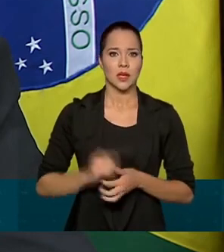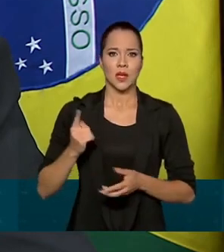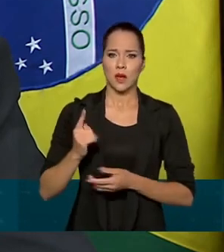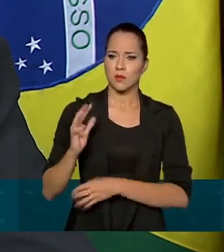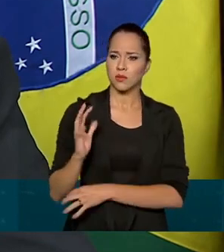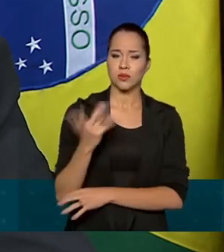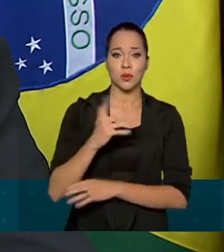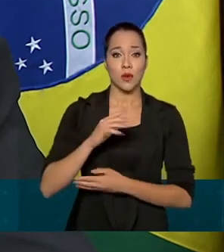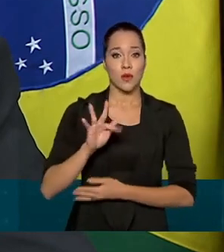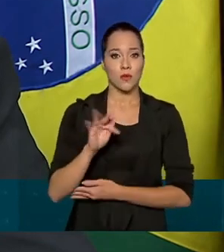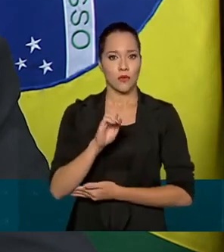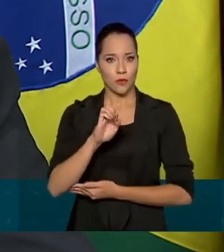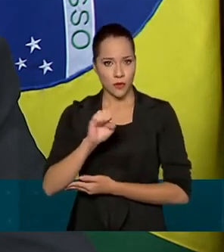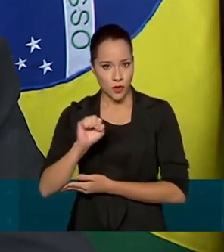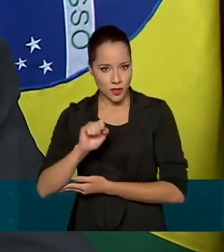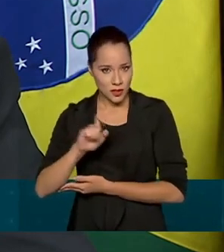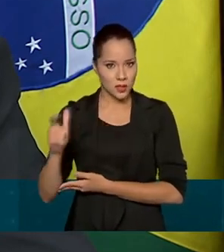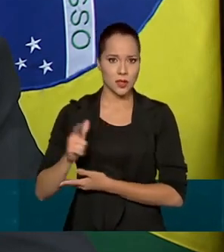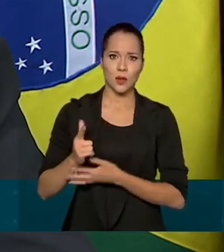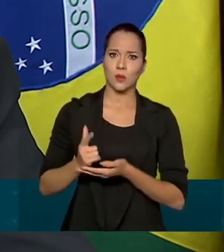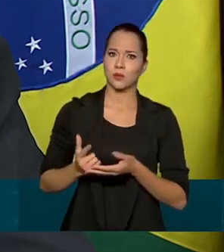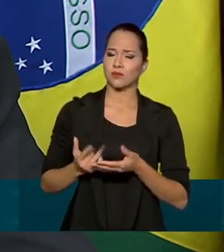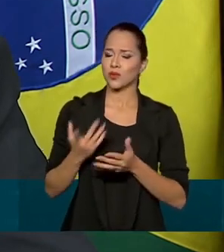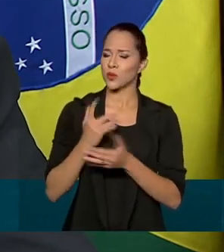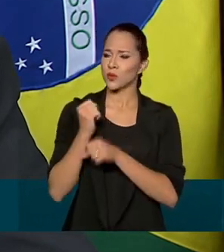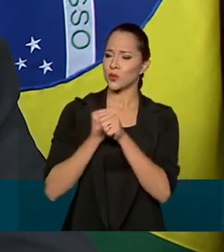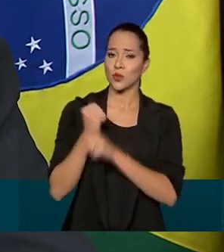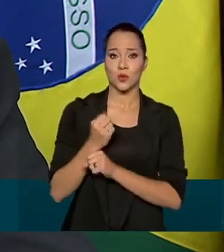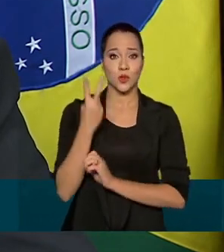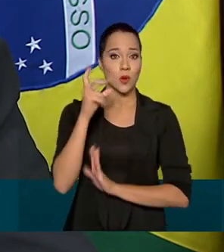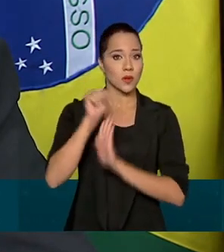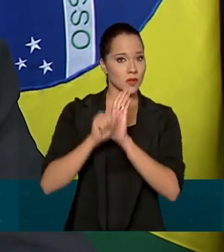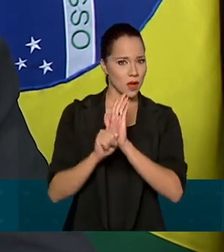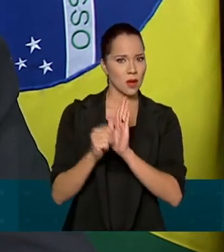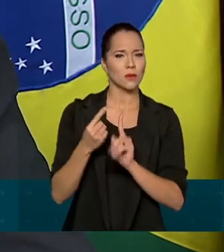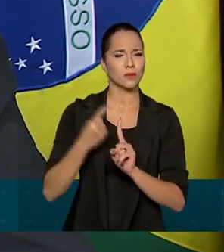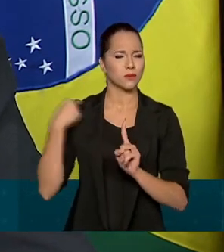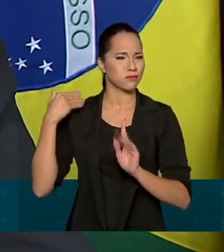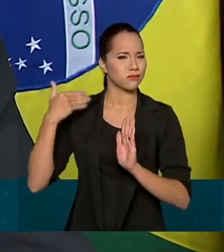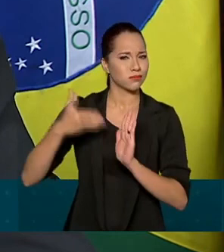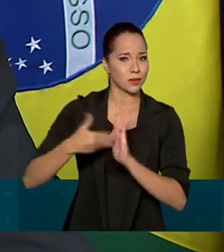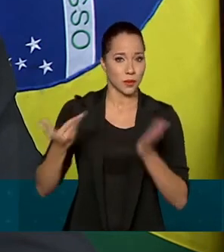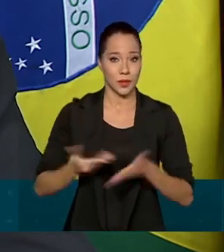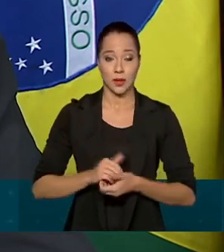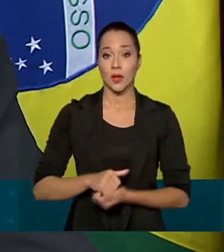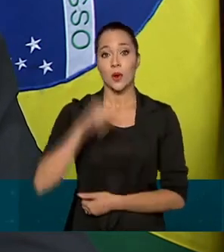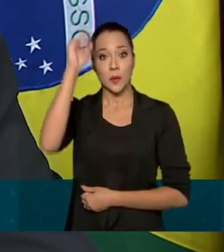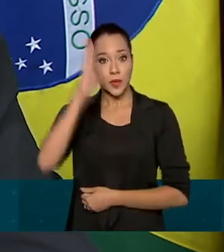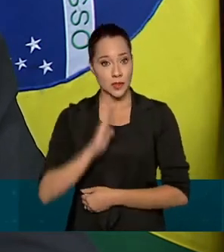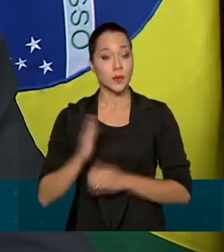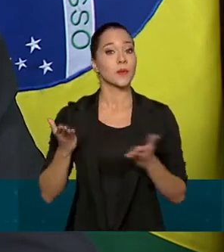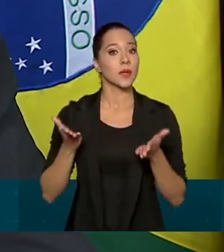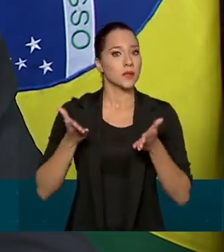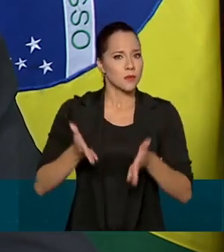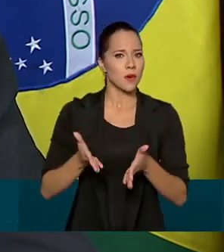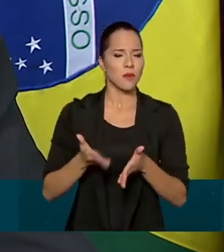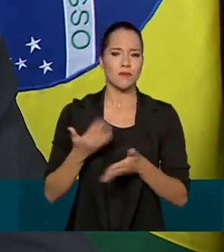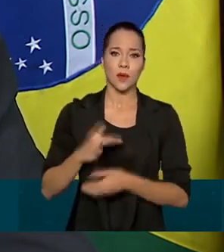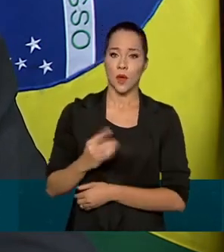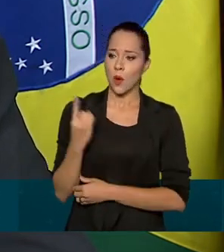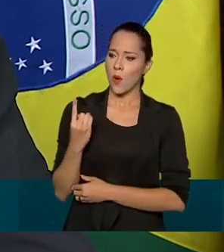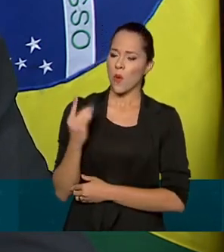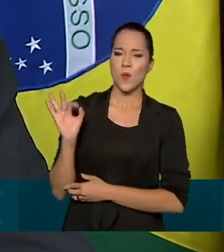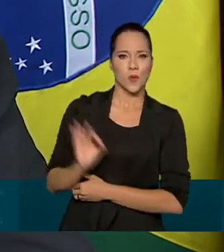combustíveis fósseis ao longo dos últimos dois séculos. O Brasil participou com menos de